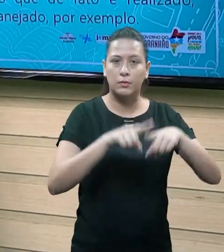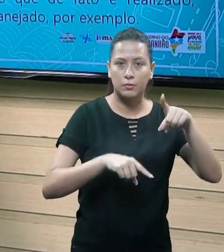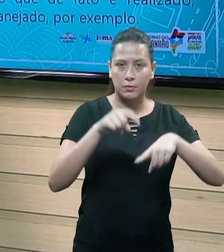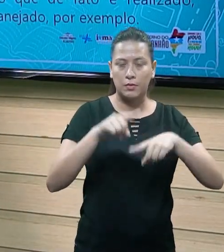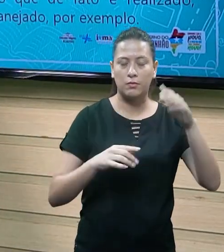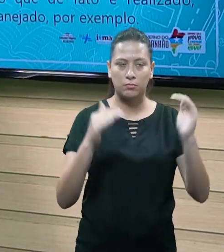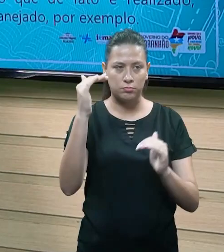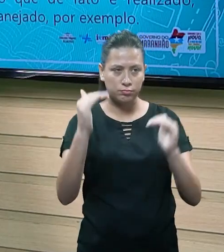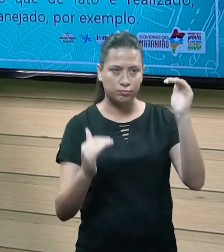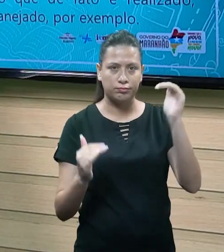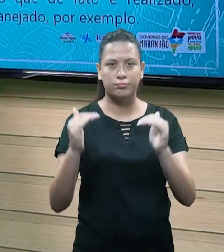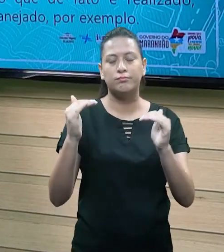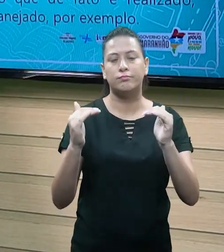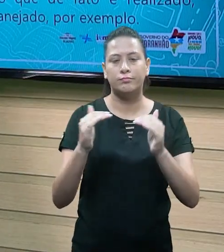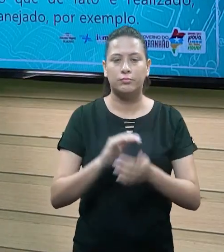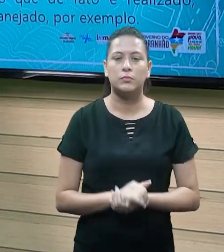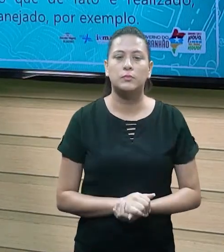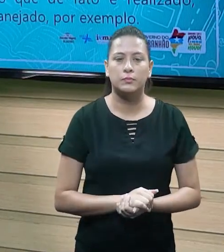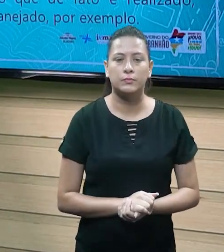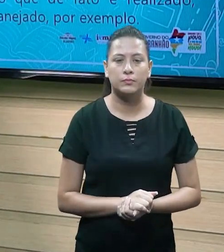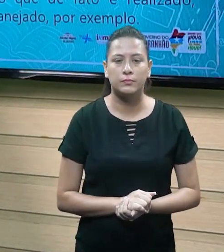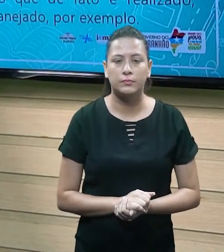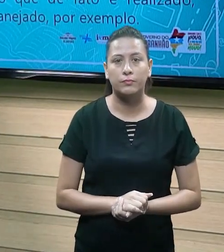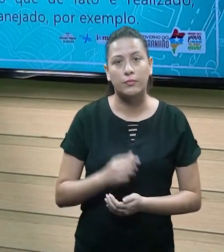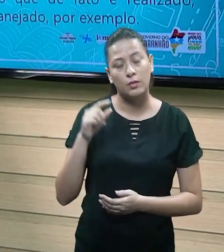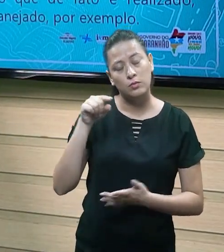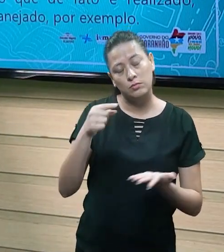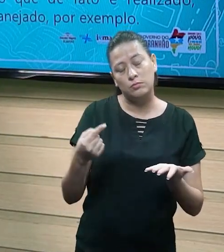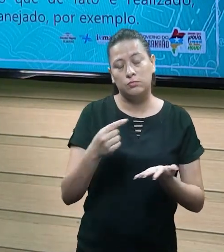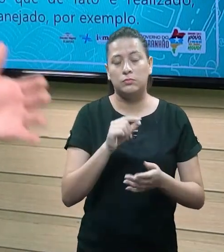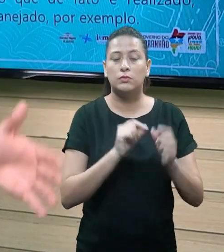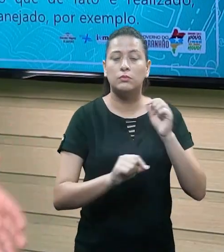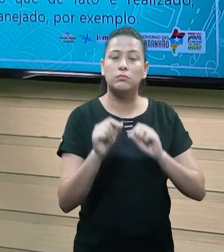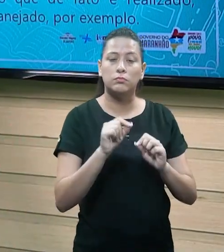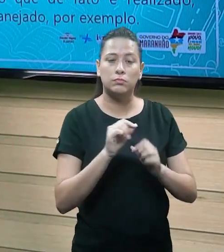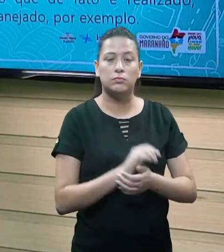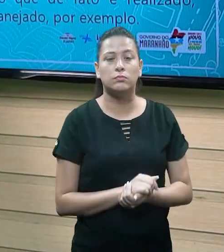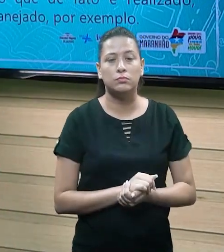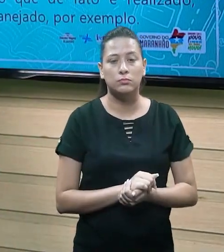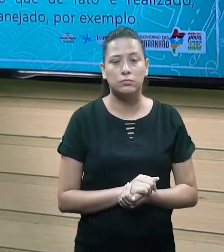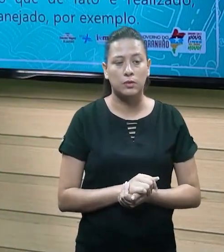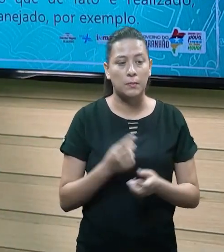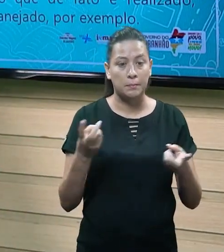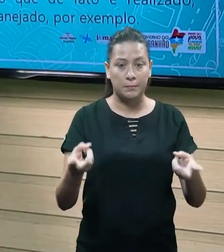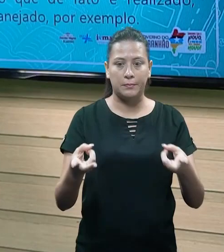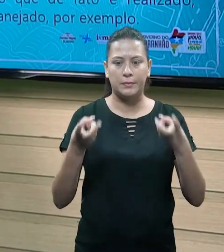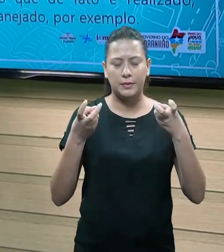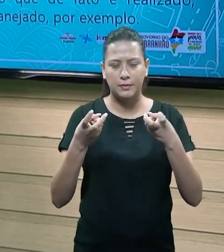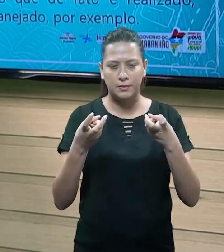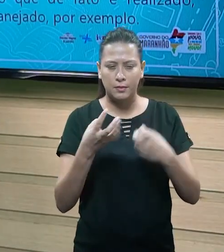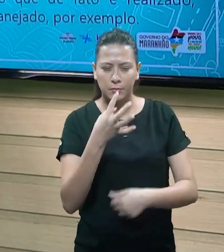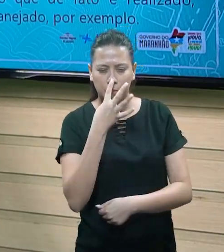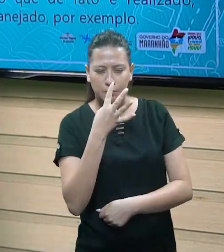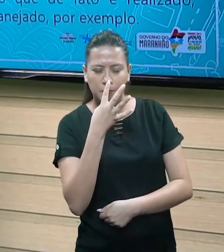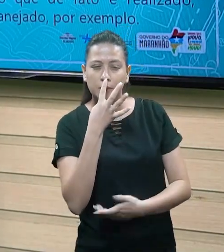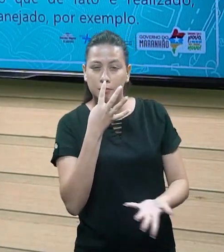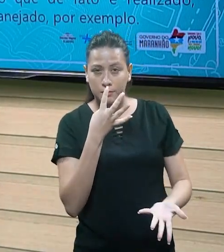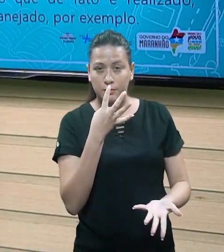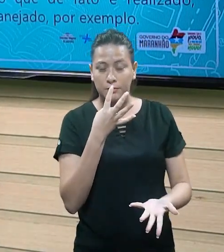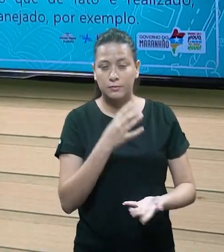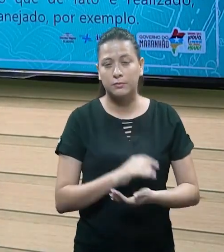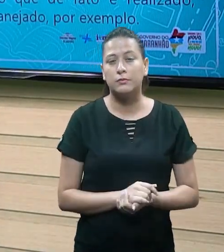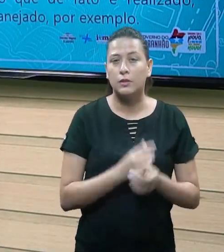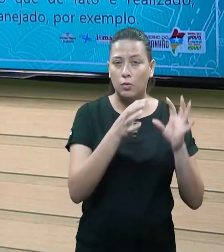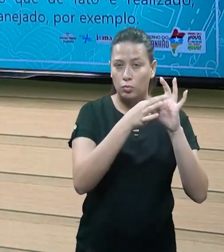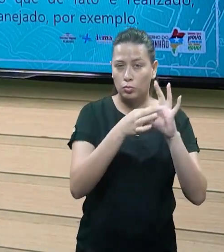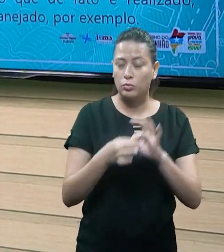patrimonial. São exemplos de plano de contas onde você faz o regulamento, faz o acompanhamento, a análise dessas contas